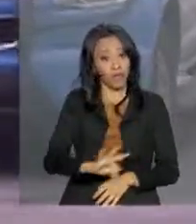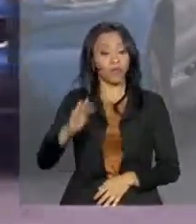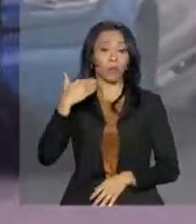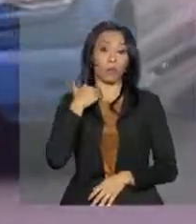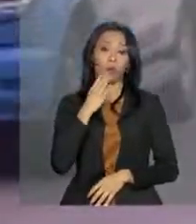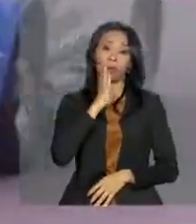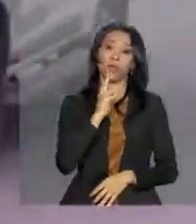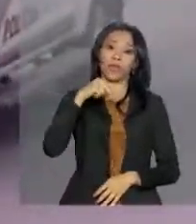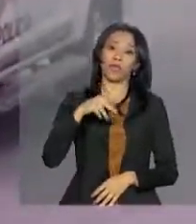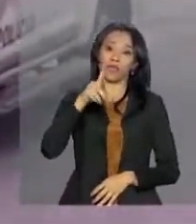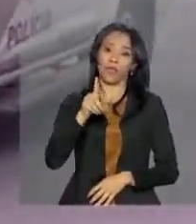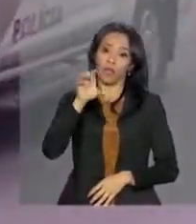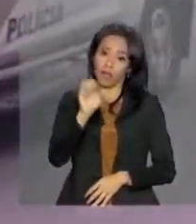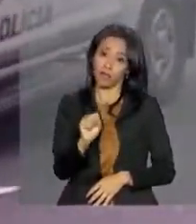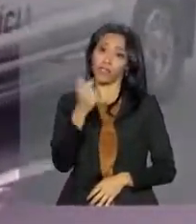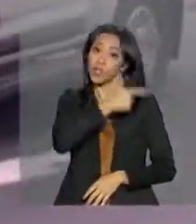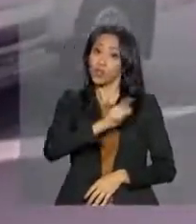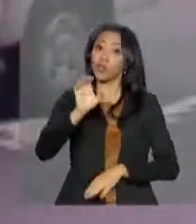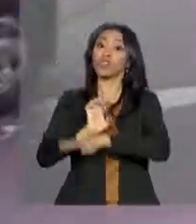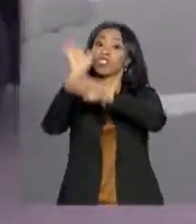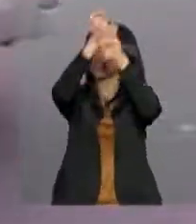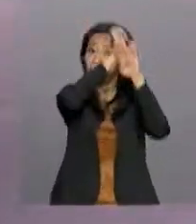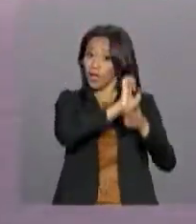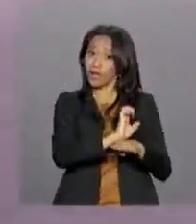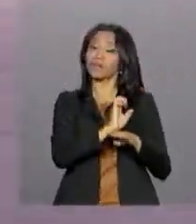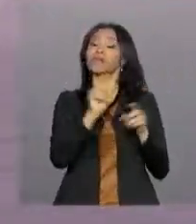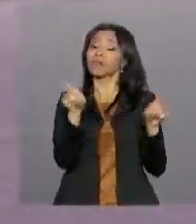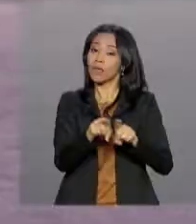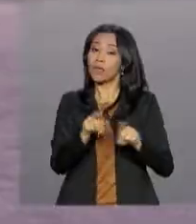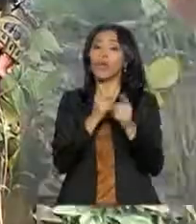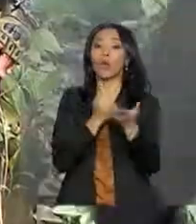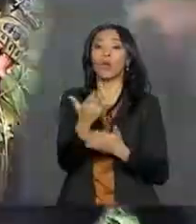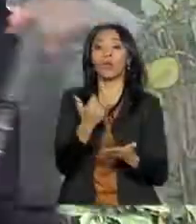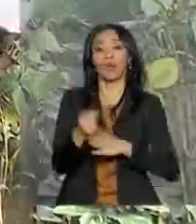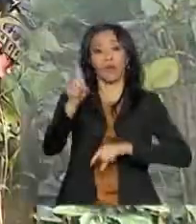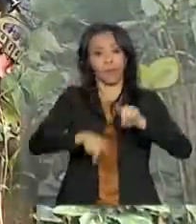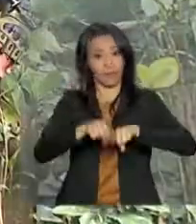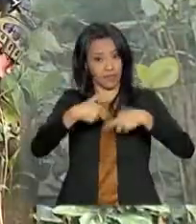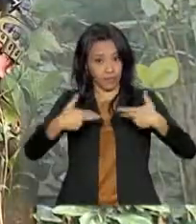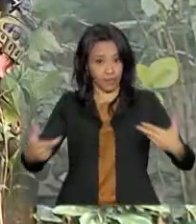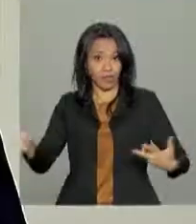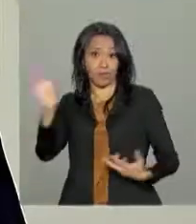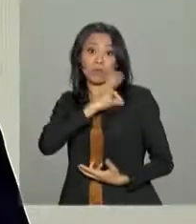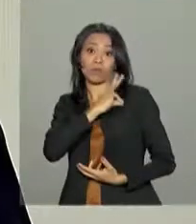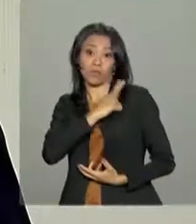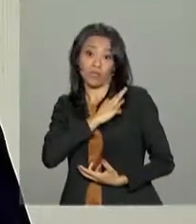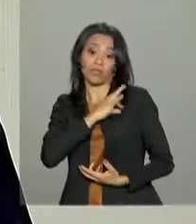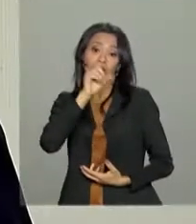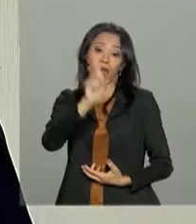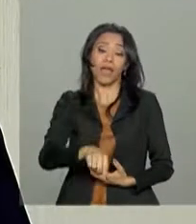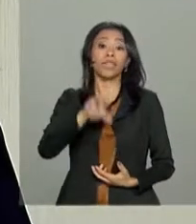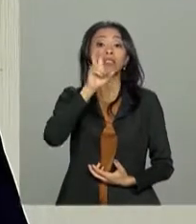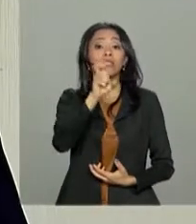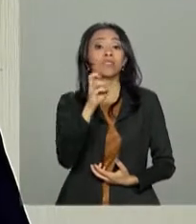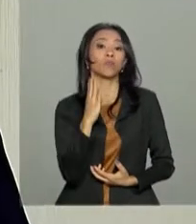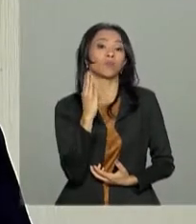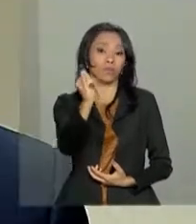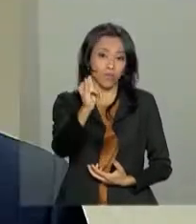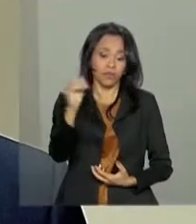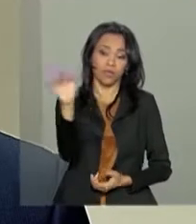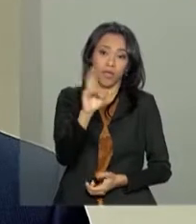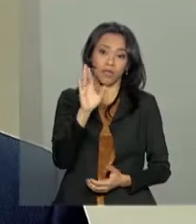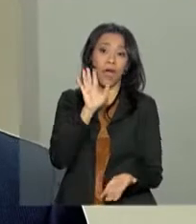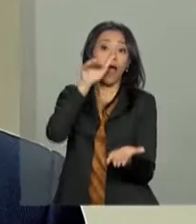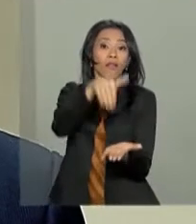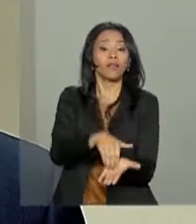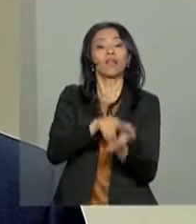linha de crédito para que os demais estados do país também possam comprar equipamentos para as polícias. São R$ 5 bilhões disponíveis